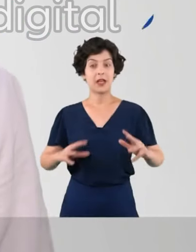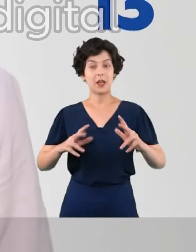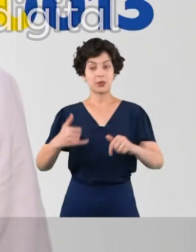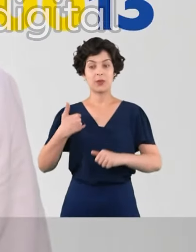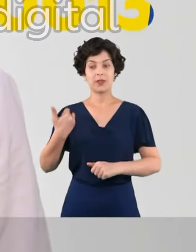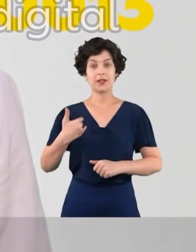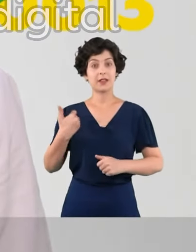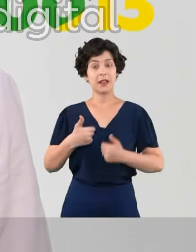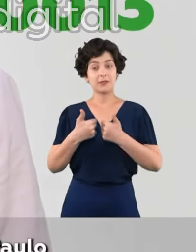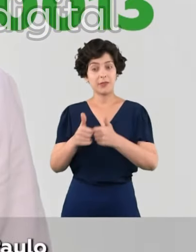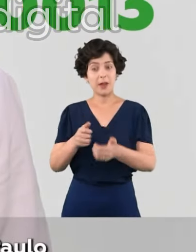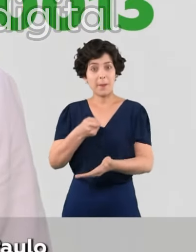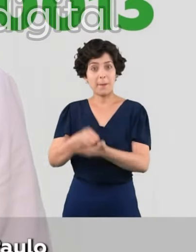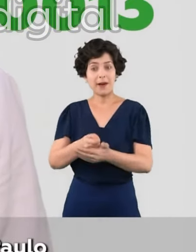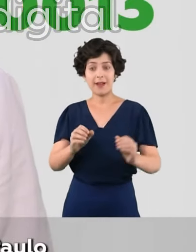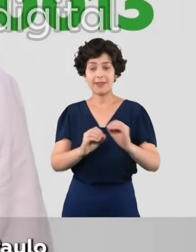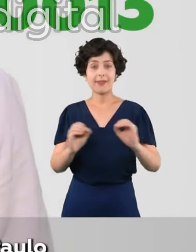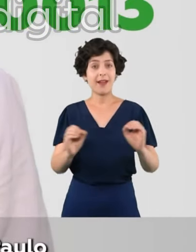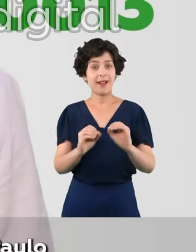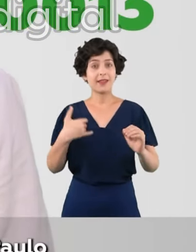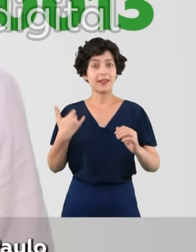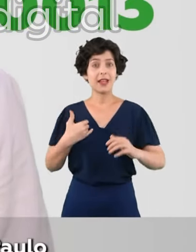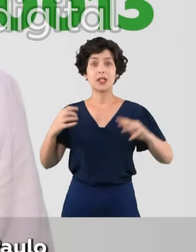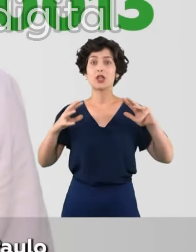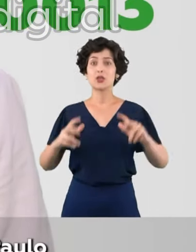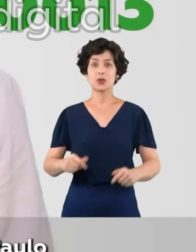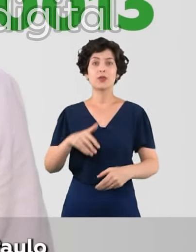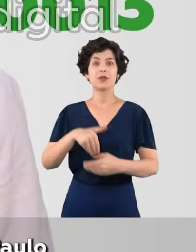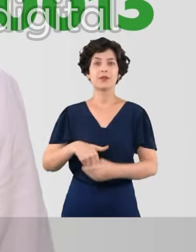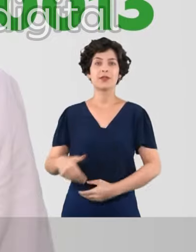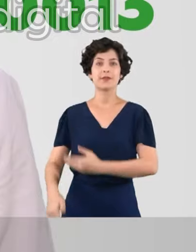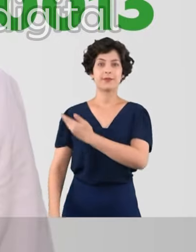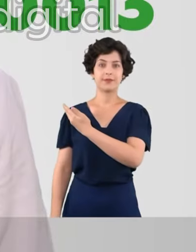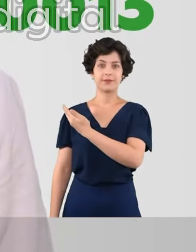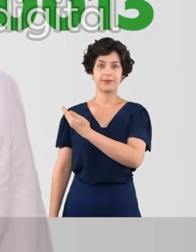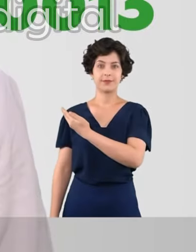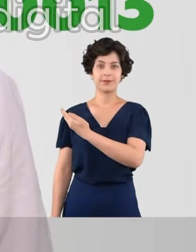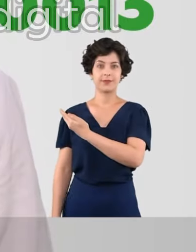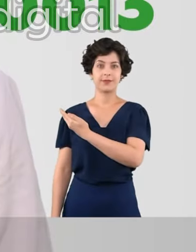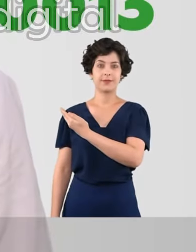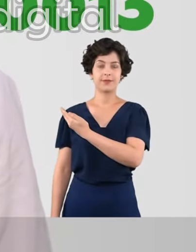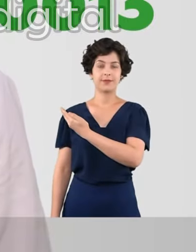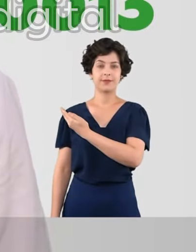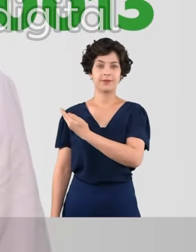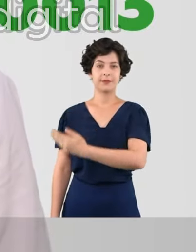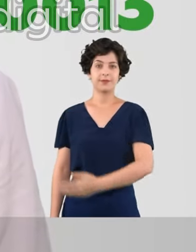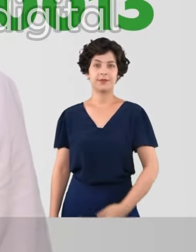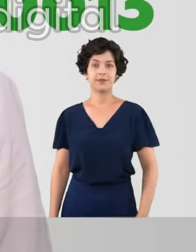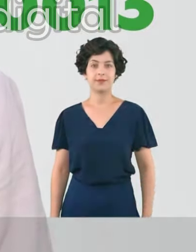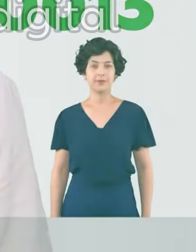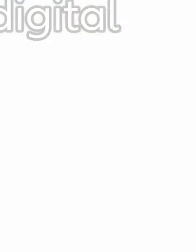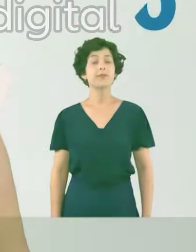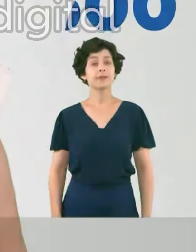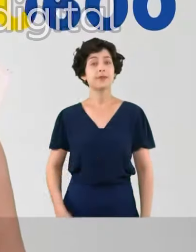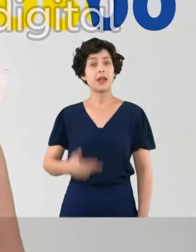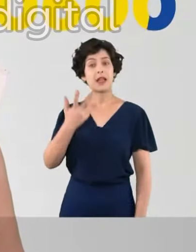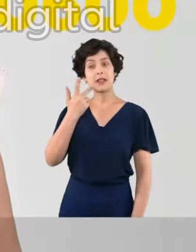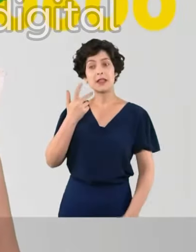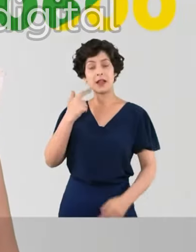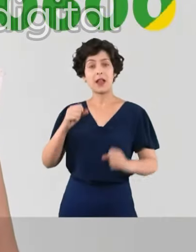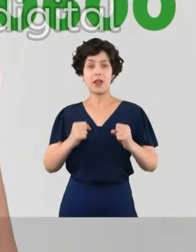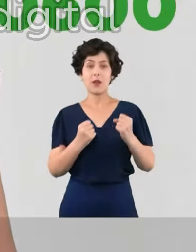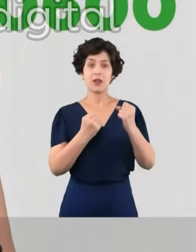Para todas as idades, tarifa zero no transporte público de São Paulo, voto Deus Neto Assunção, 70 013. É uma